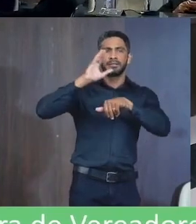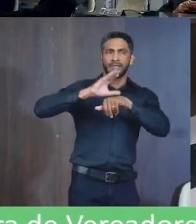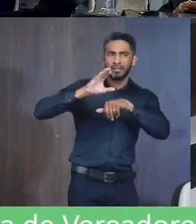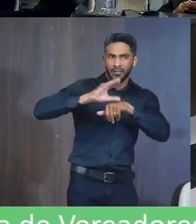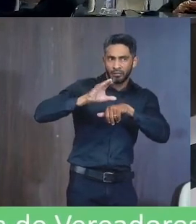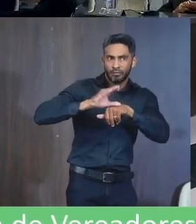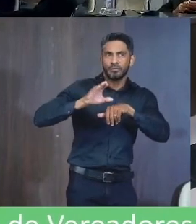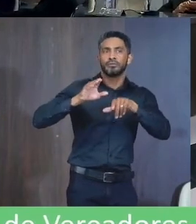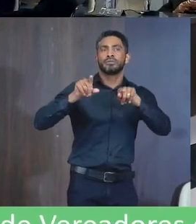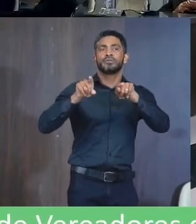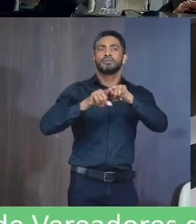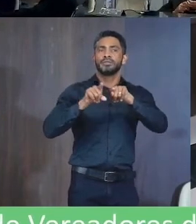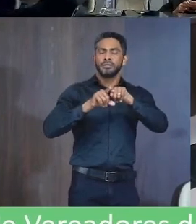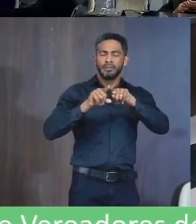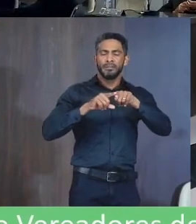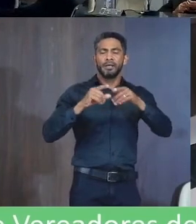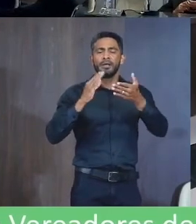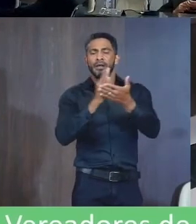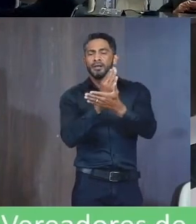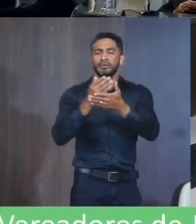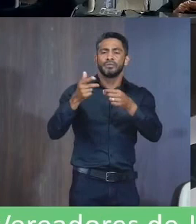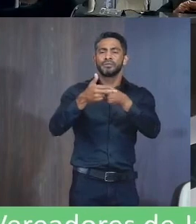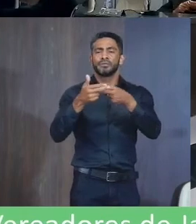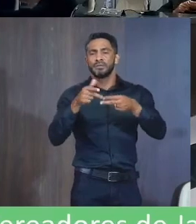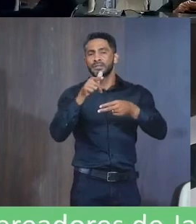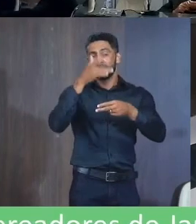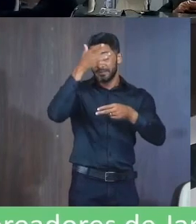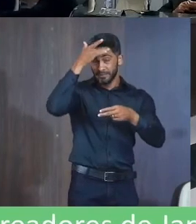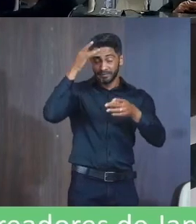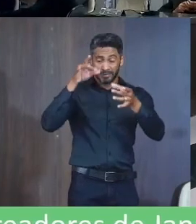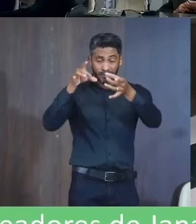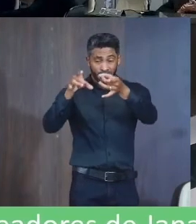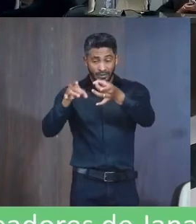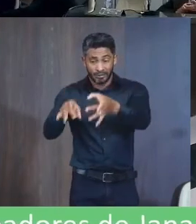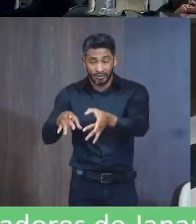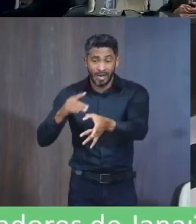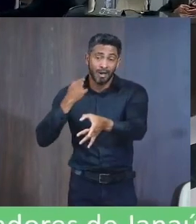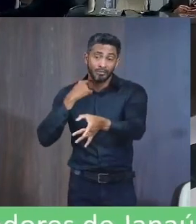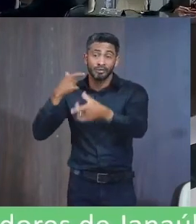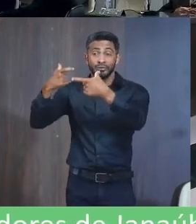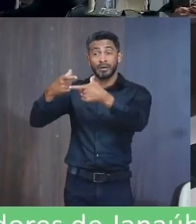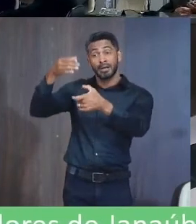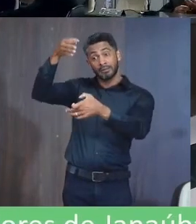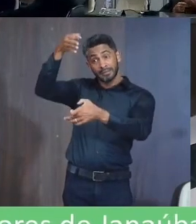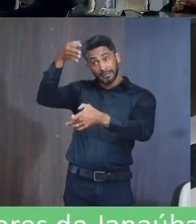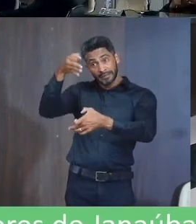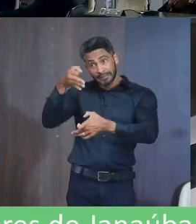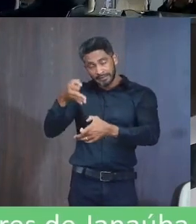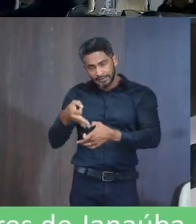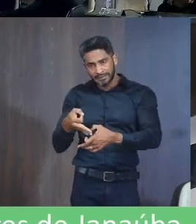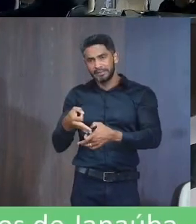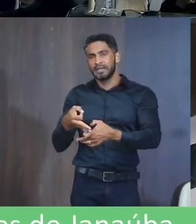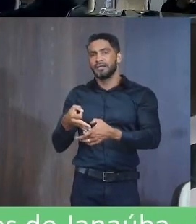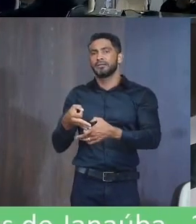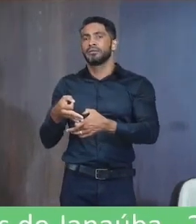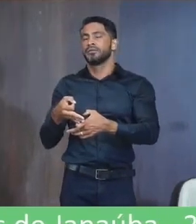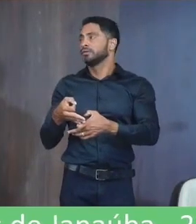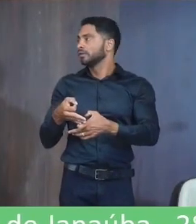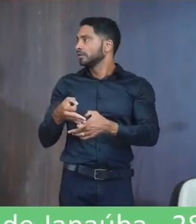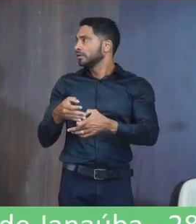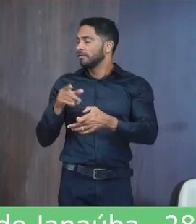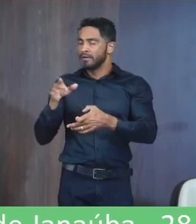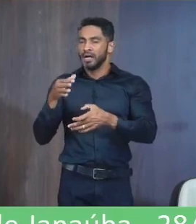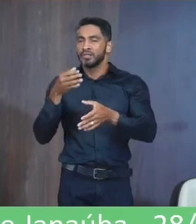através De ecopontos Que essas pessoas Possam descartar o lixo No lugar correto E que sejam Ou seja Dá várias